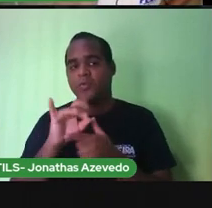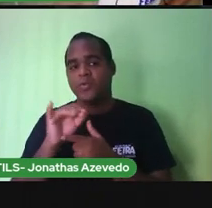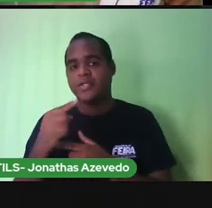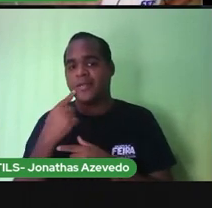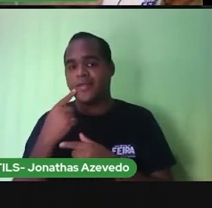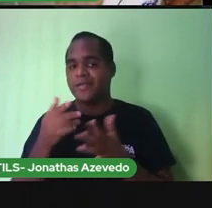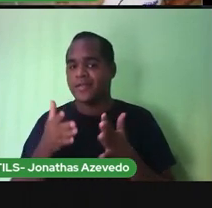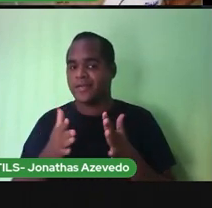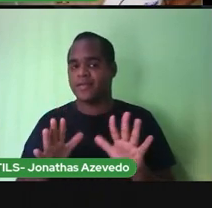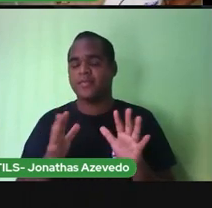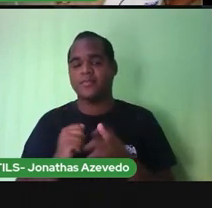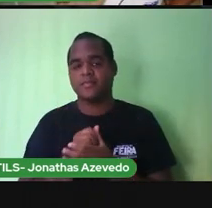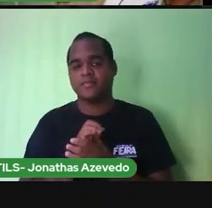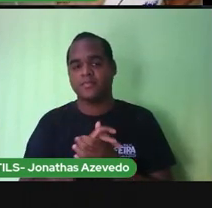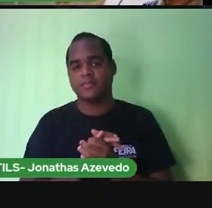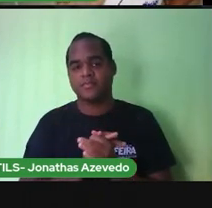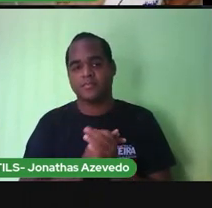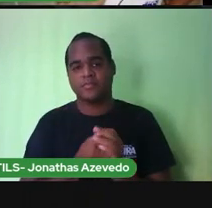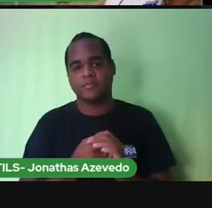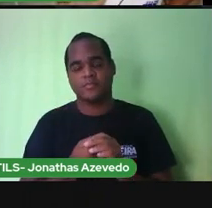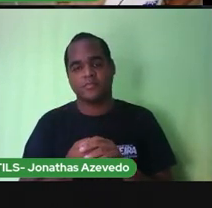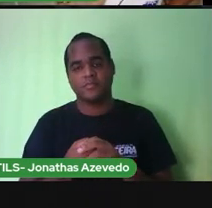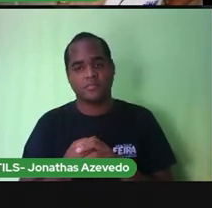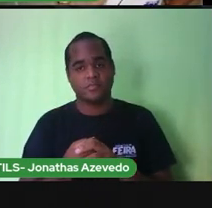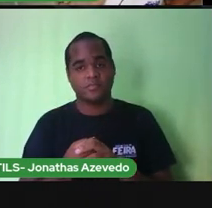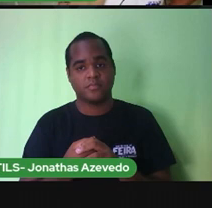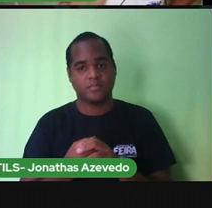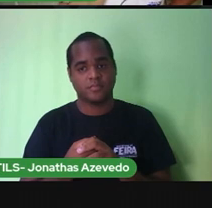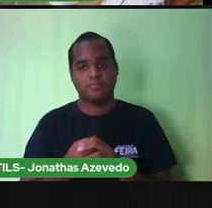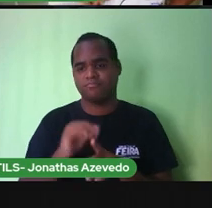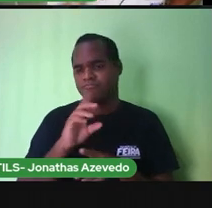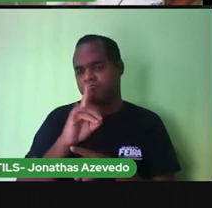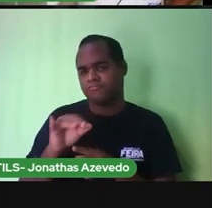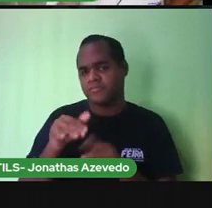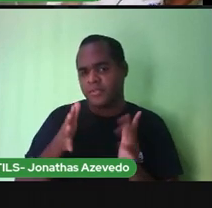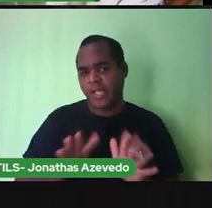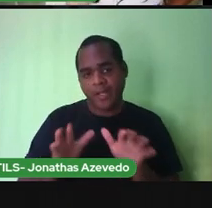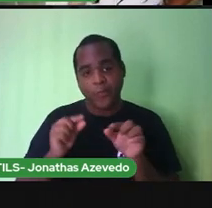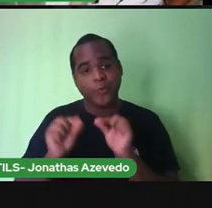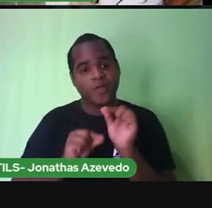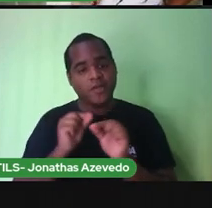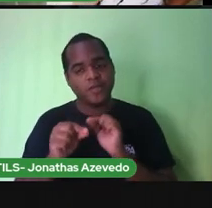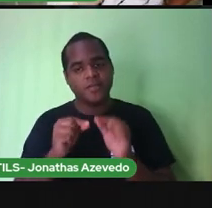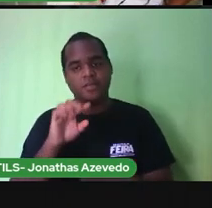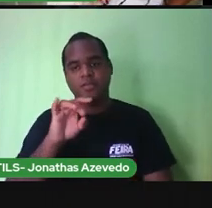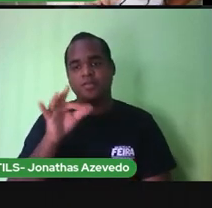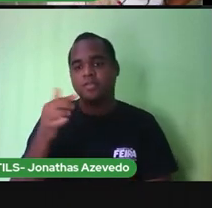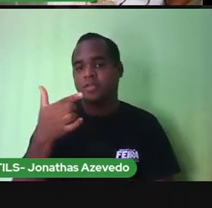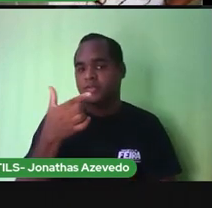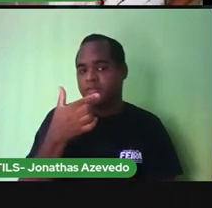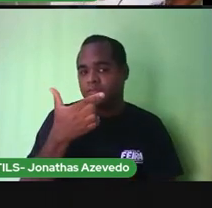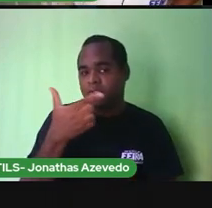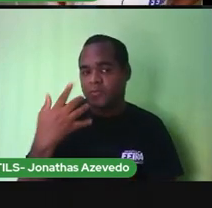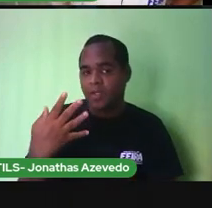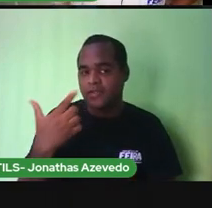sabe qual é a data que nós comemoramos o Natal? Isso, dia 24